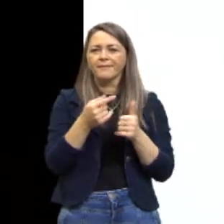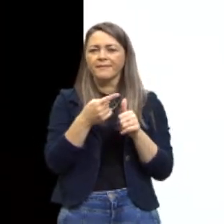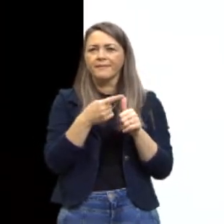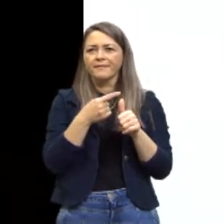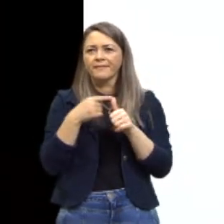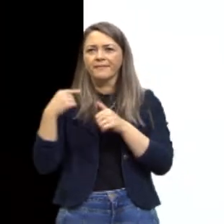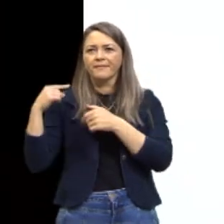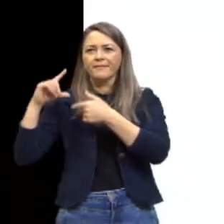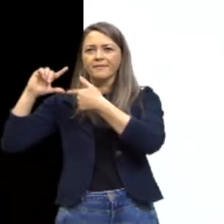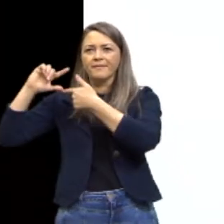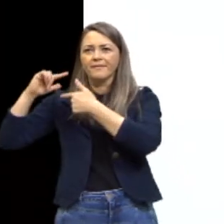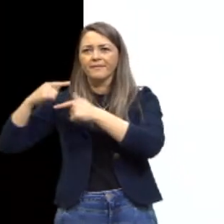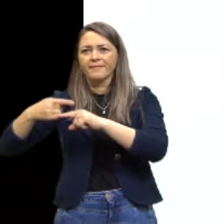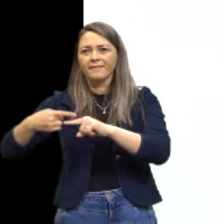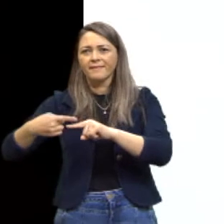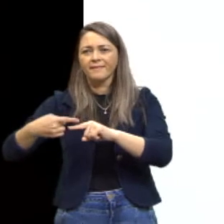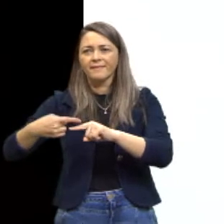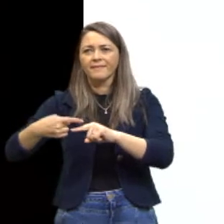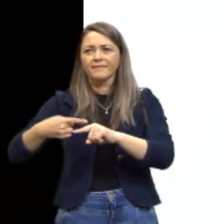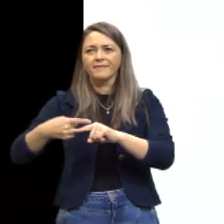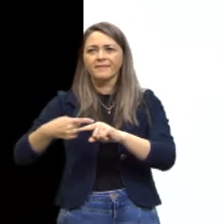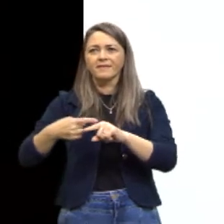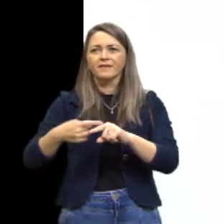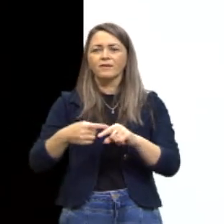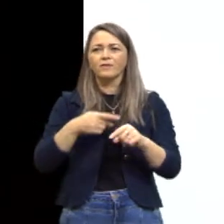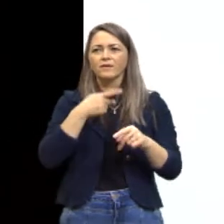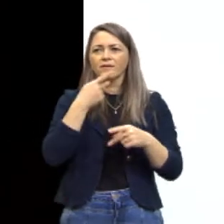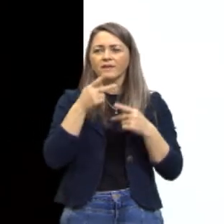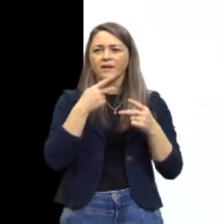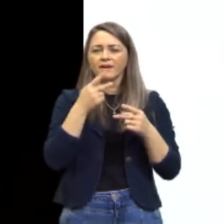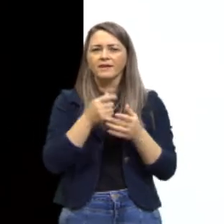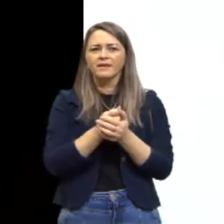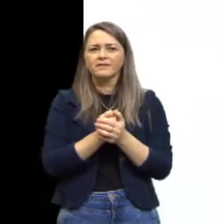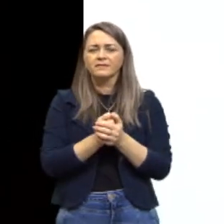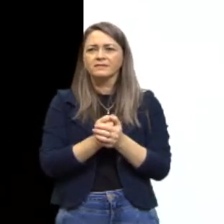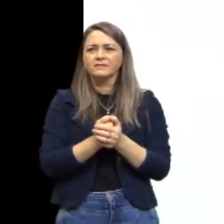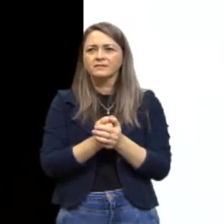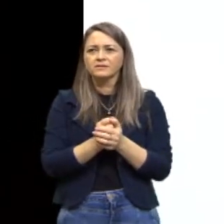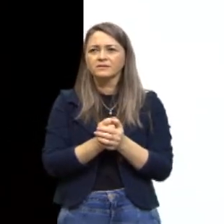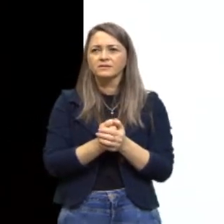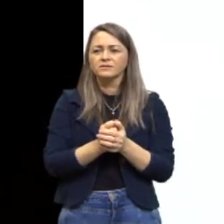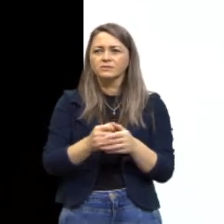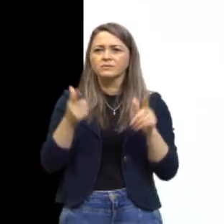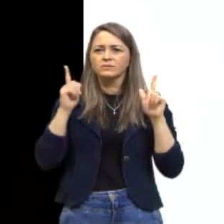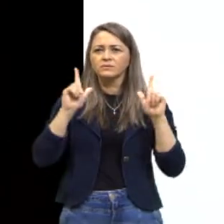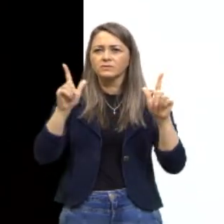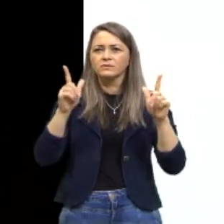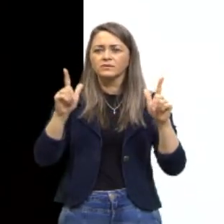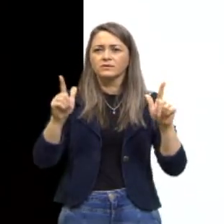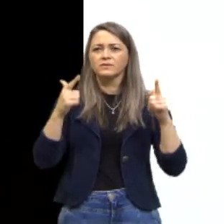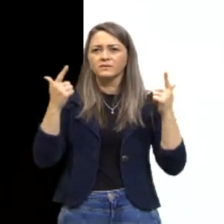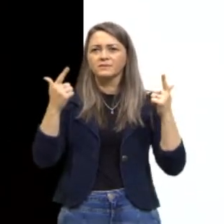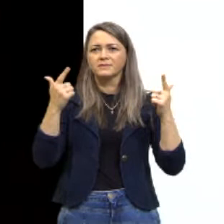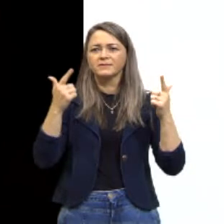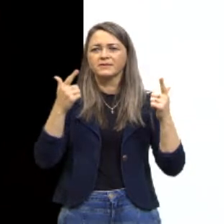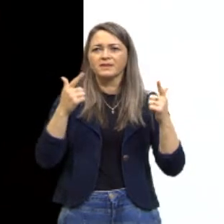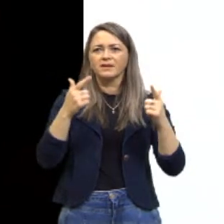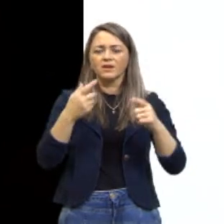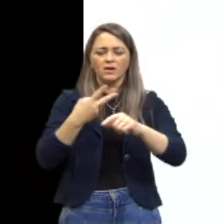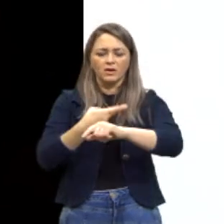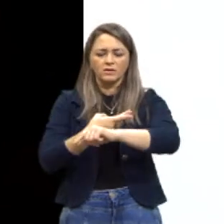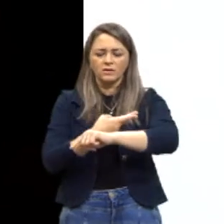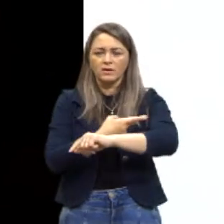animal, então, divulgado e clonado com sucesso, que foi a ovelha Dolly, né?